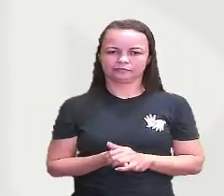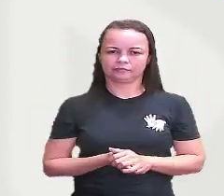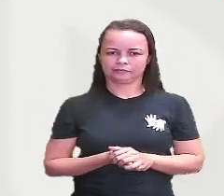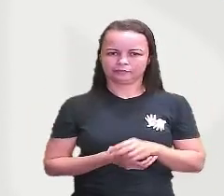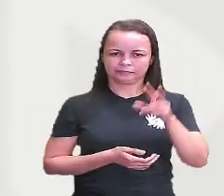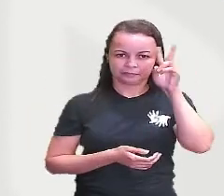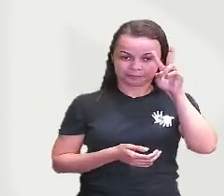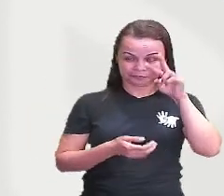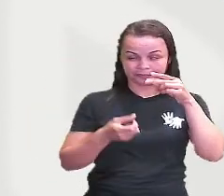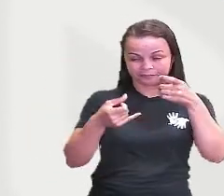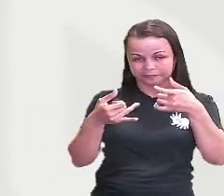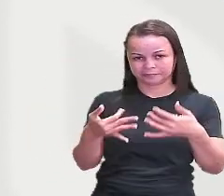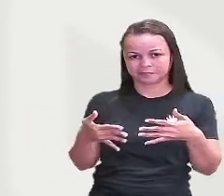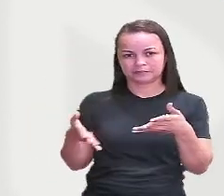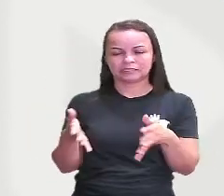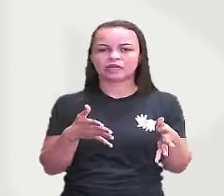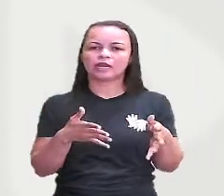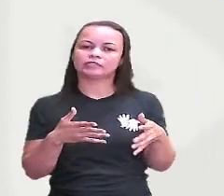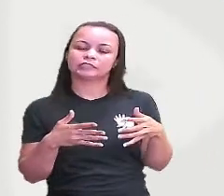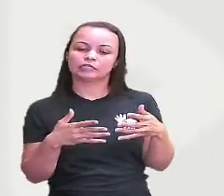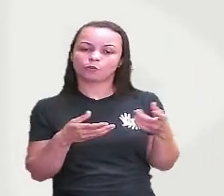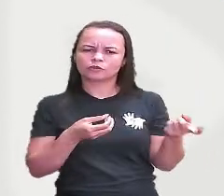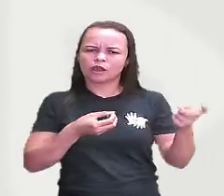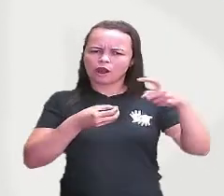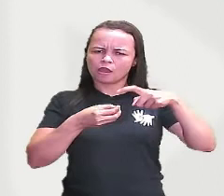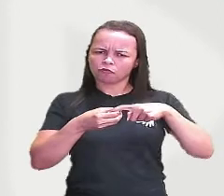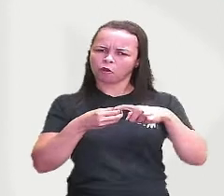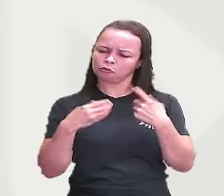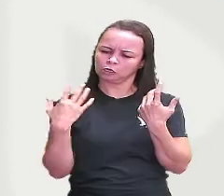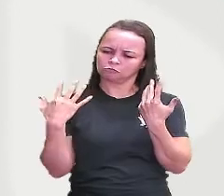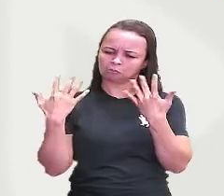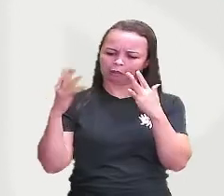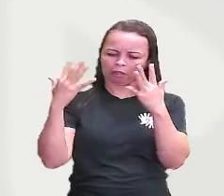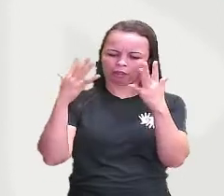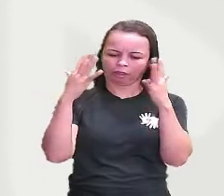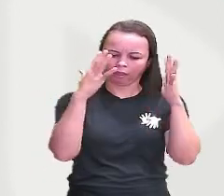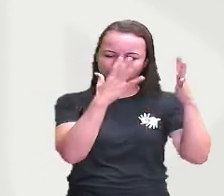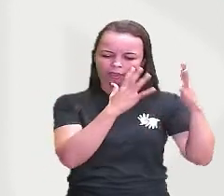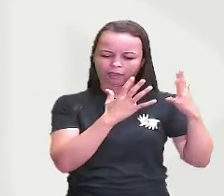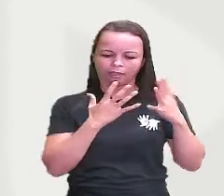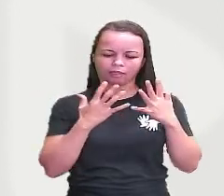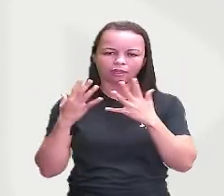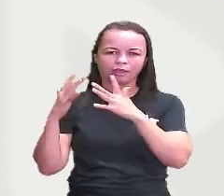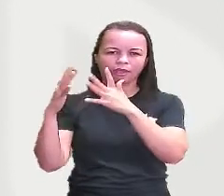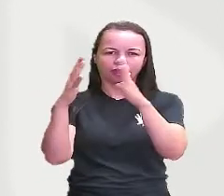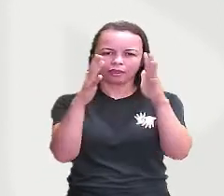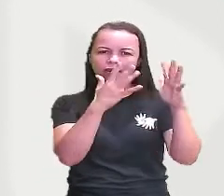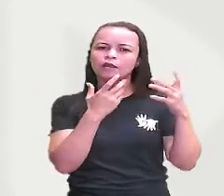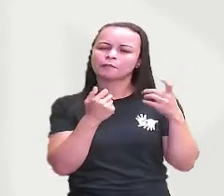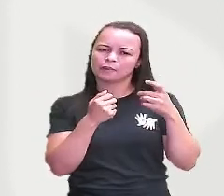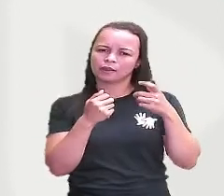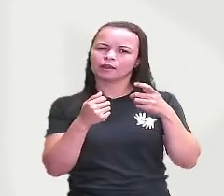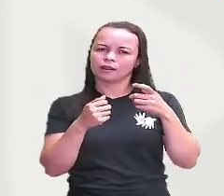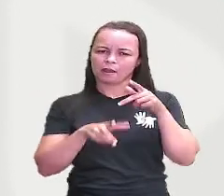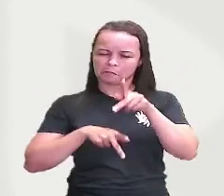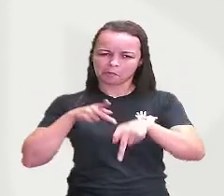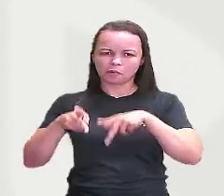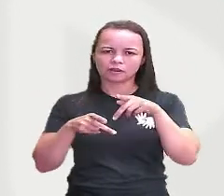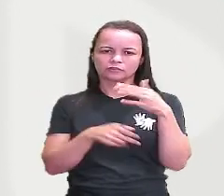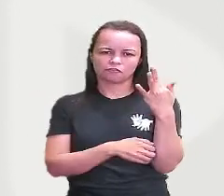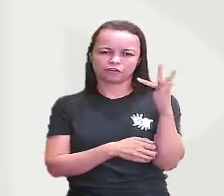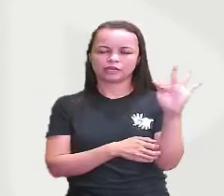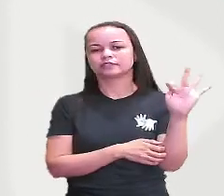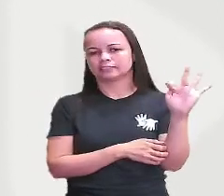dizer ele foi aclamado pela população francesa e isso deixou